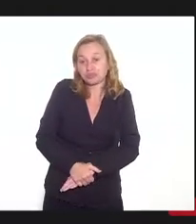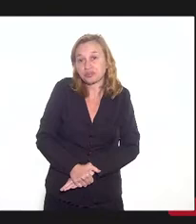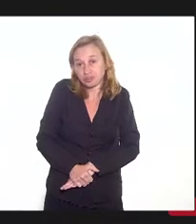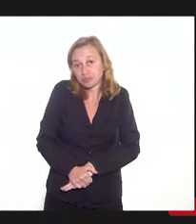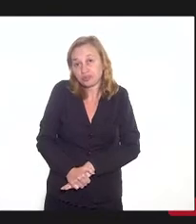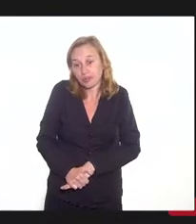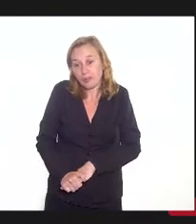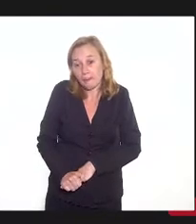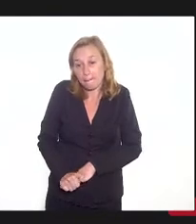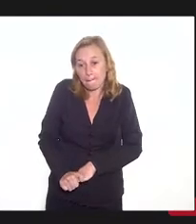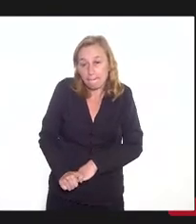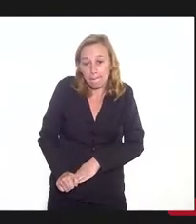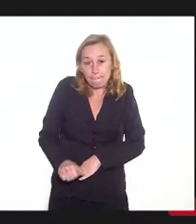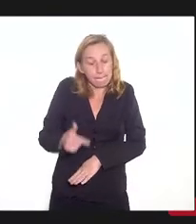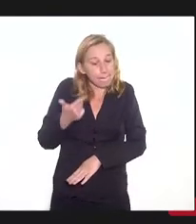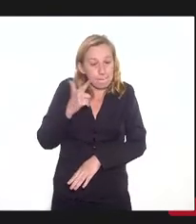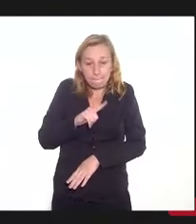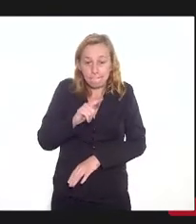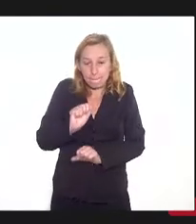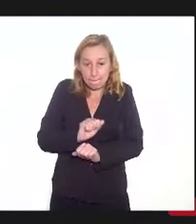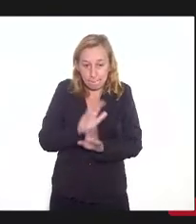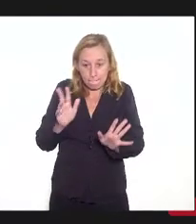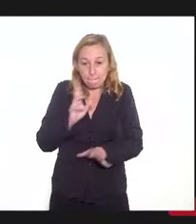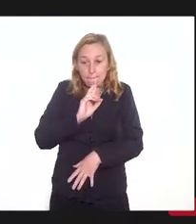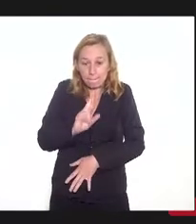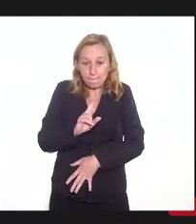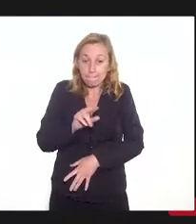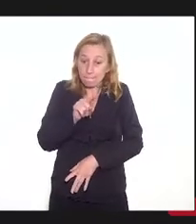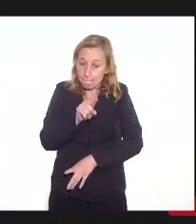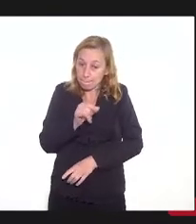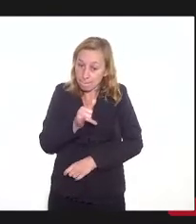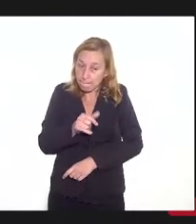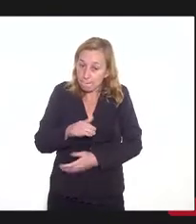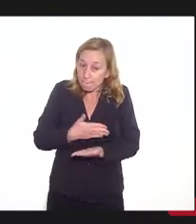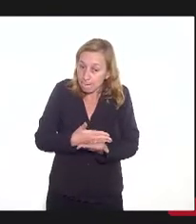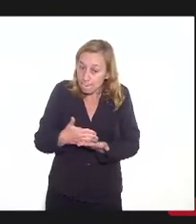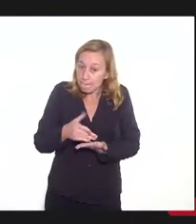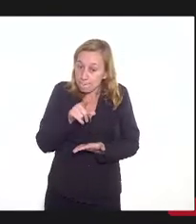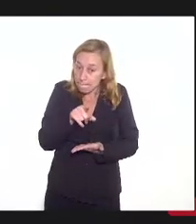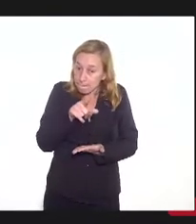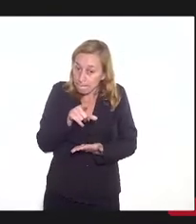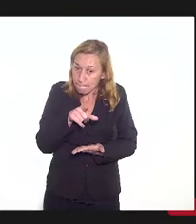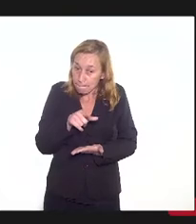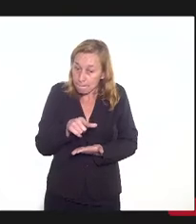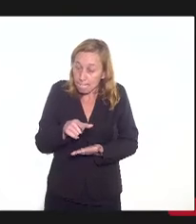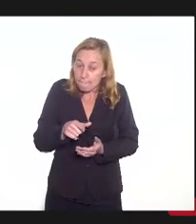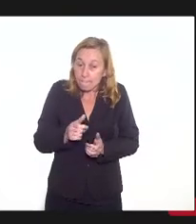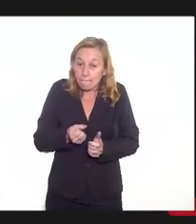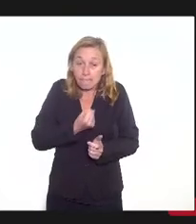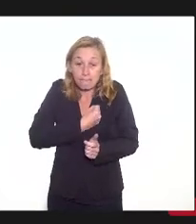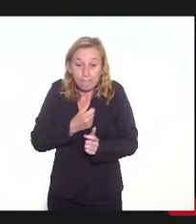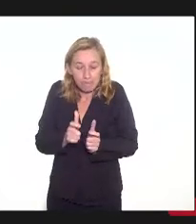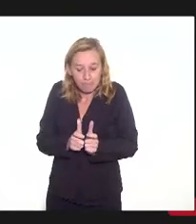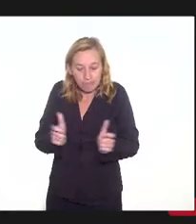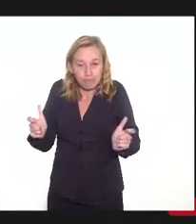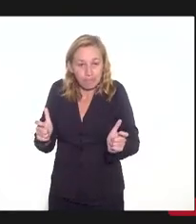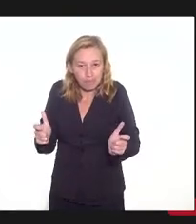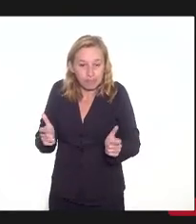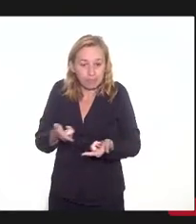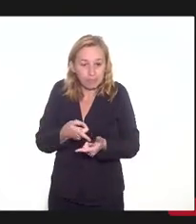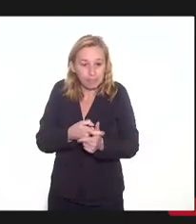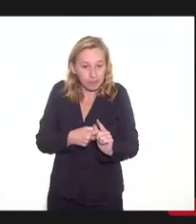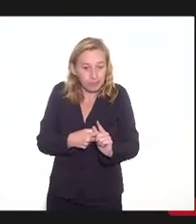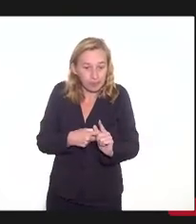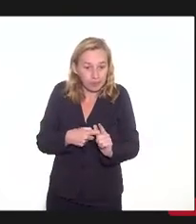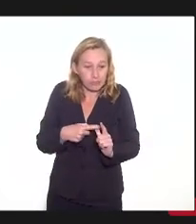eu não conseguir responder claramente. Mas é que nesse início, em função do tamanho da dívida e da